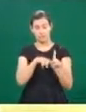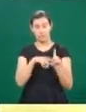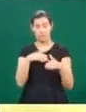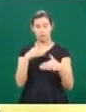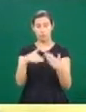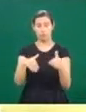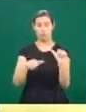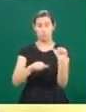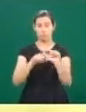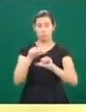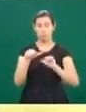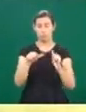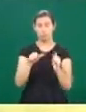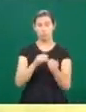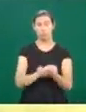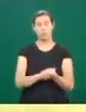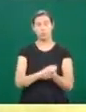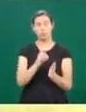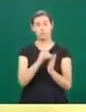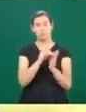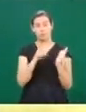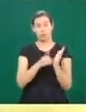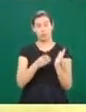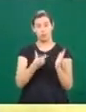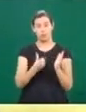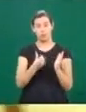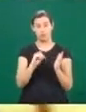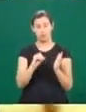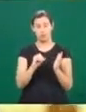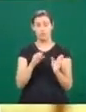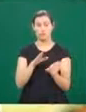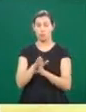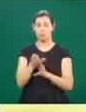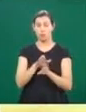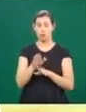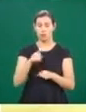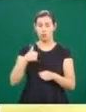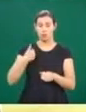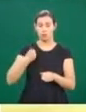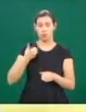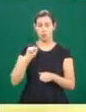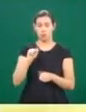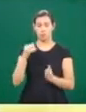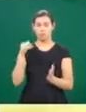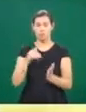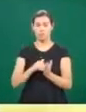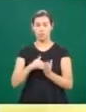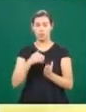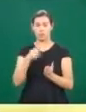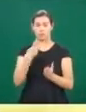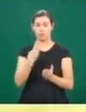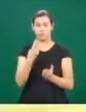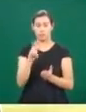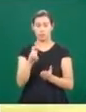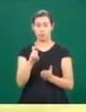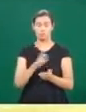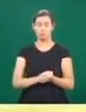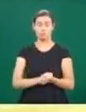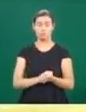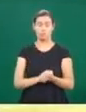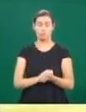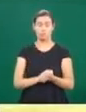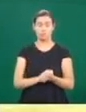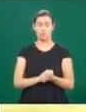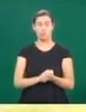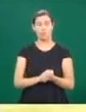década de 60, o recomendado era que as mulheres se tornassem mães entre 18 e 25 anos de idade. Com a